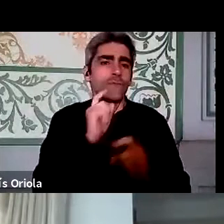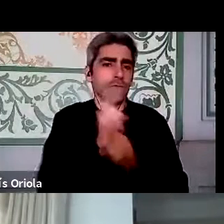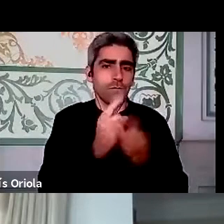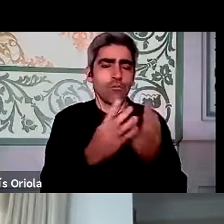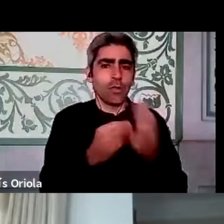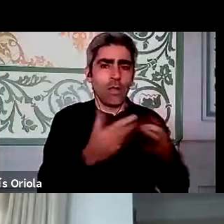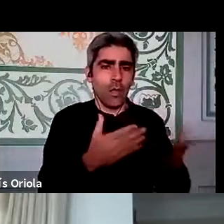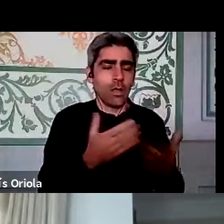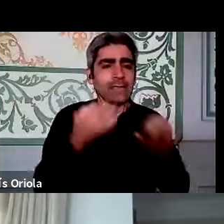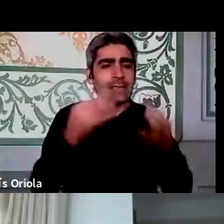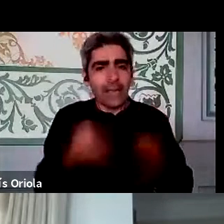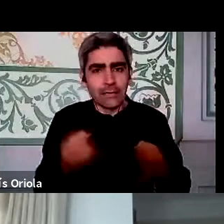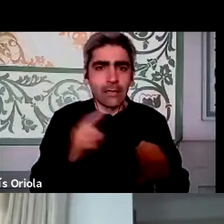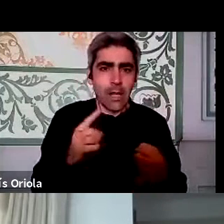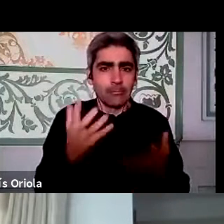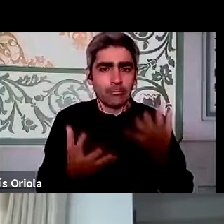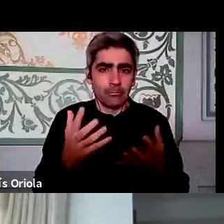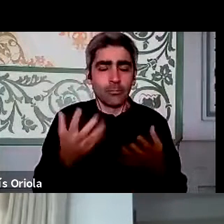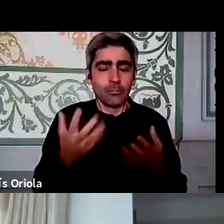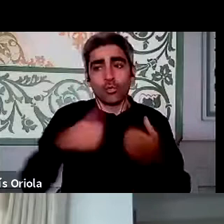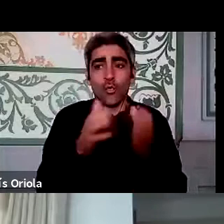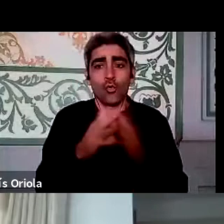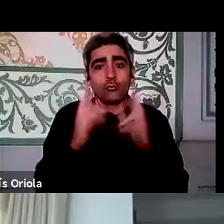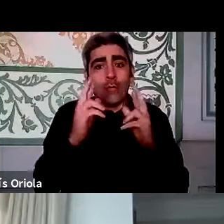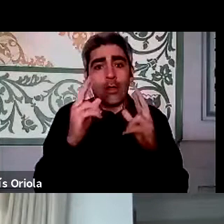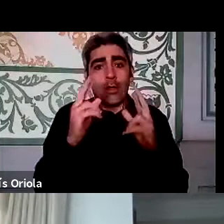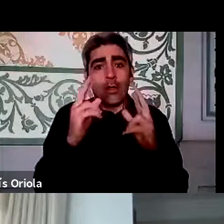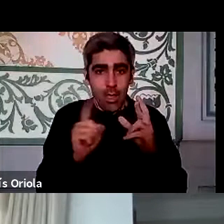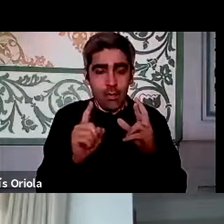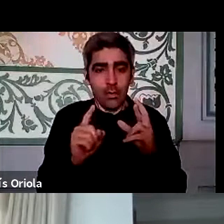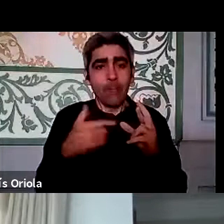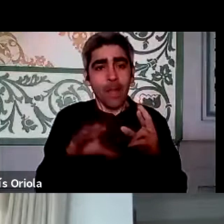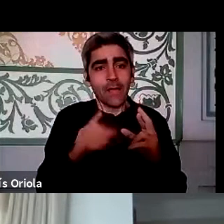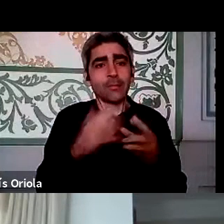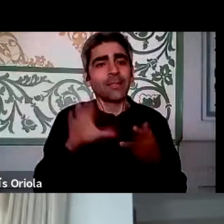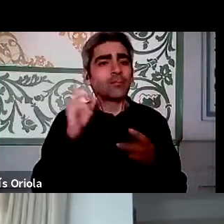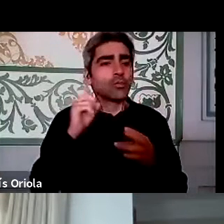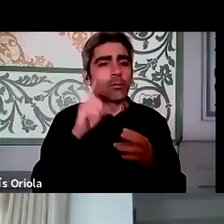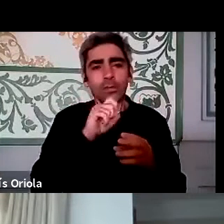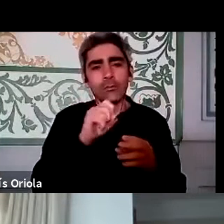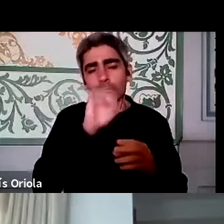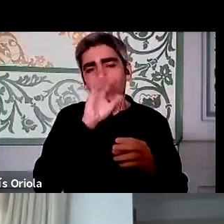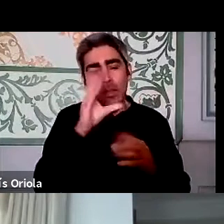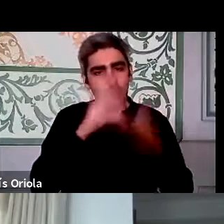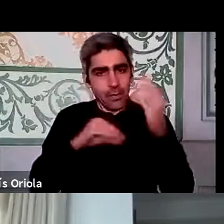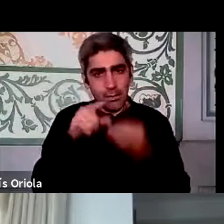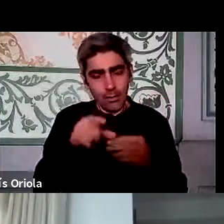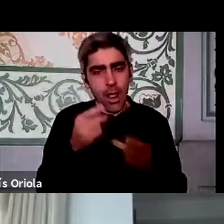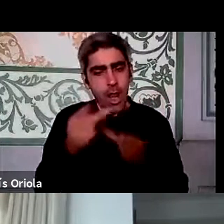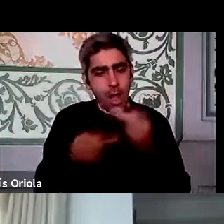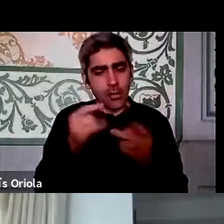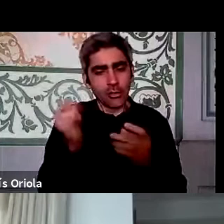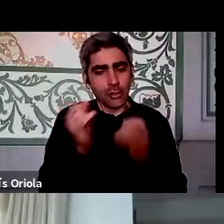atuais. Ninguém pode ter a certeza, embora todos desejamos que não. Mas o mais importante talvez da lição que podemos tirar aqui, numa perspectiva já da análise das organizações,